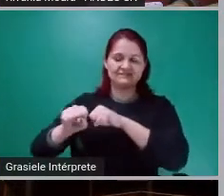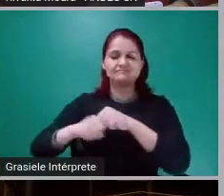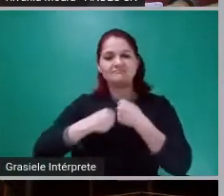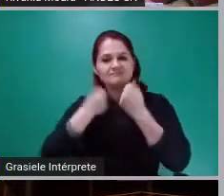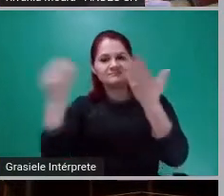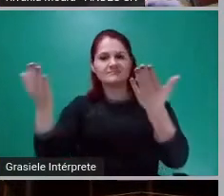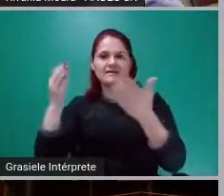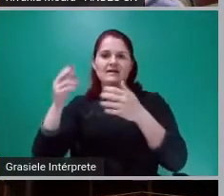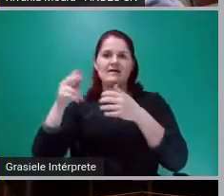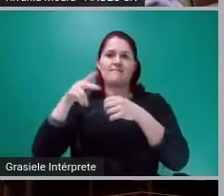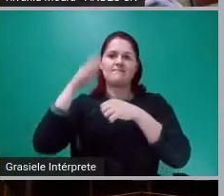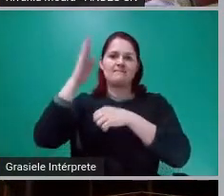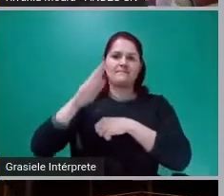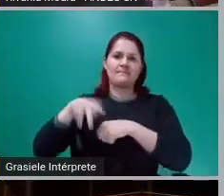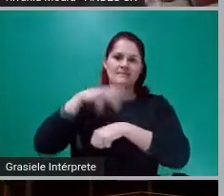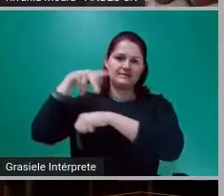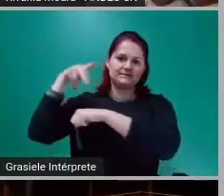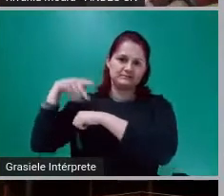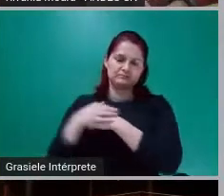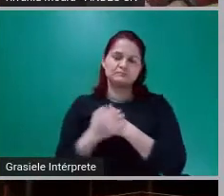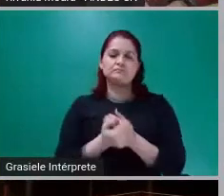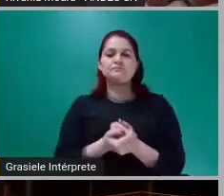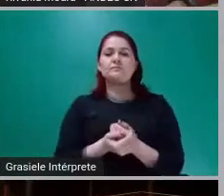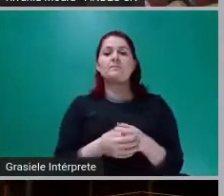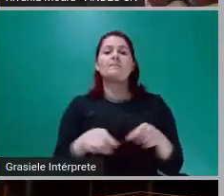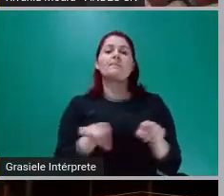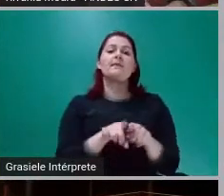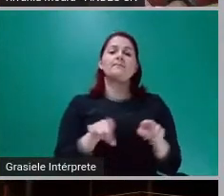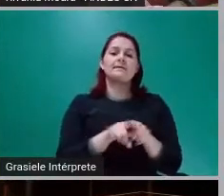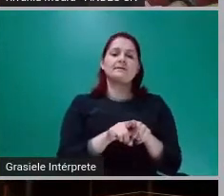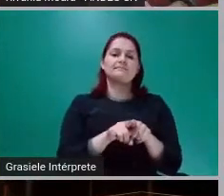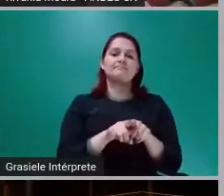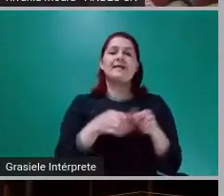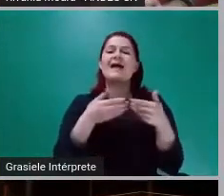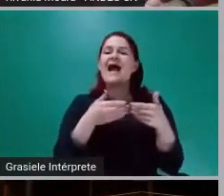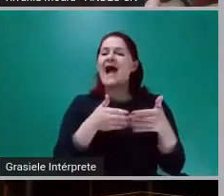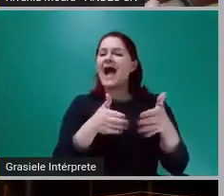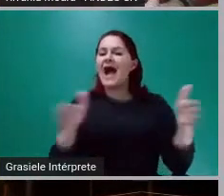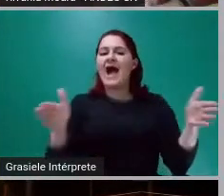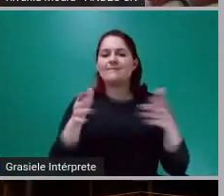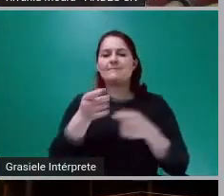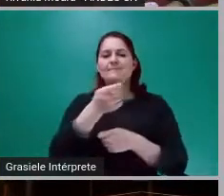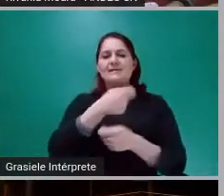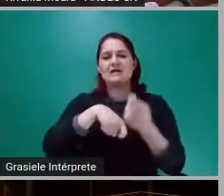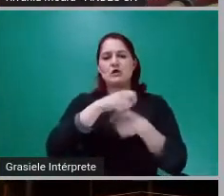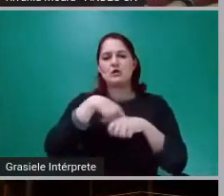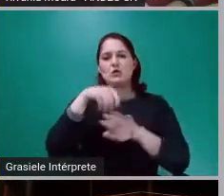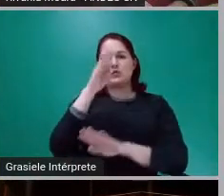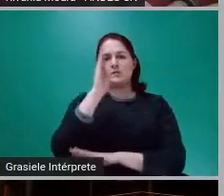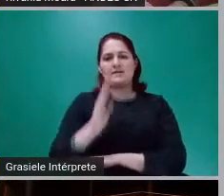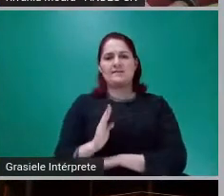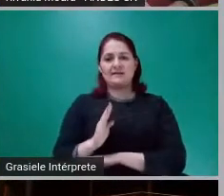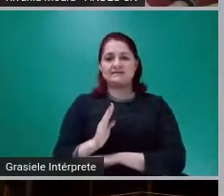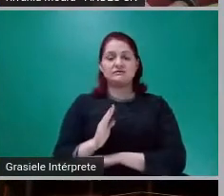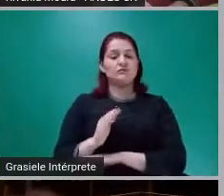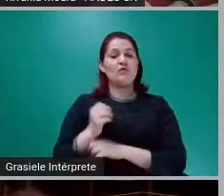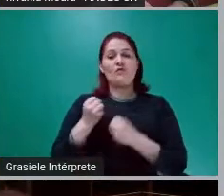franquear, abrir a economia brasileira às operações do grande capital,